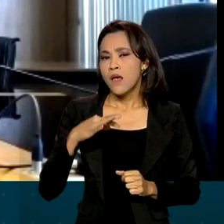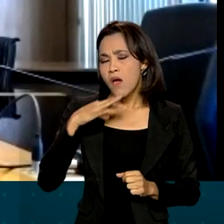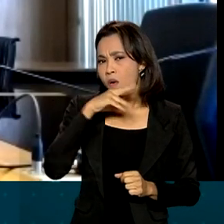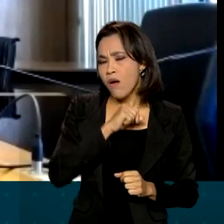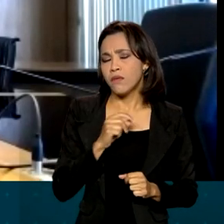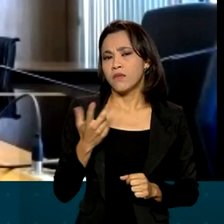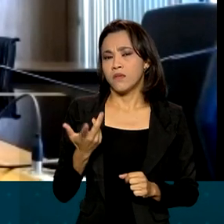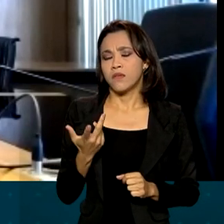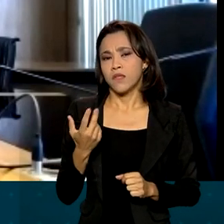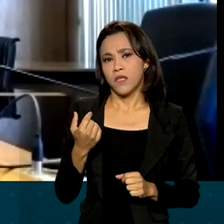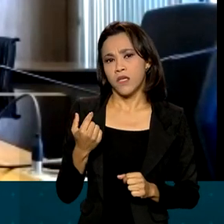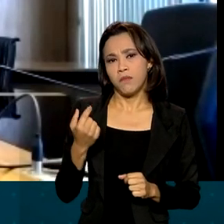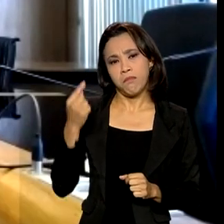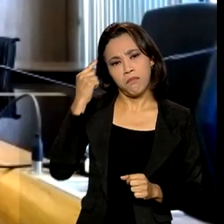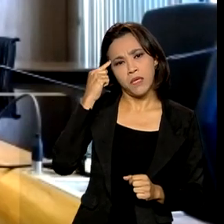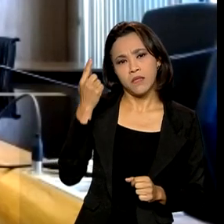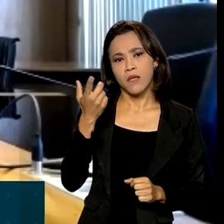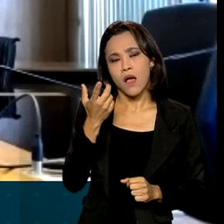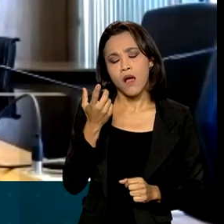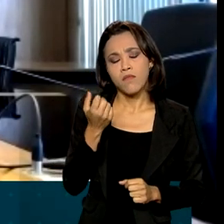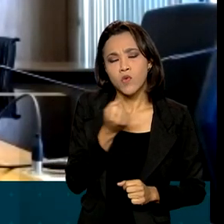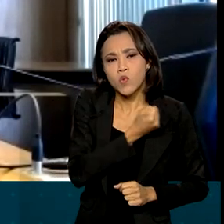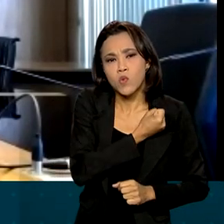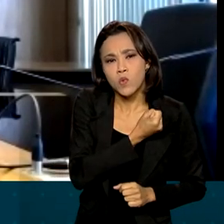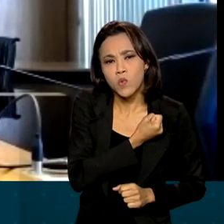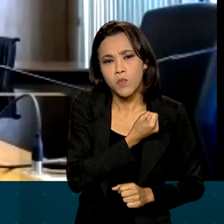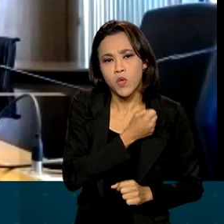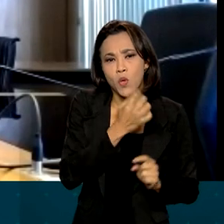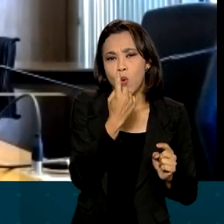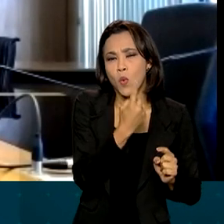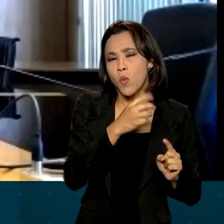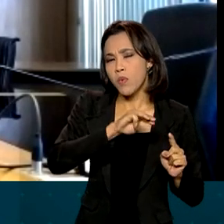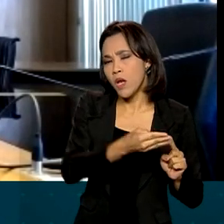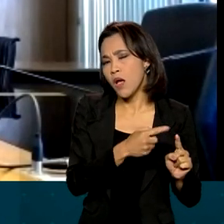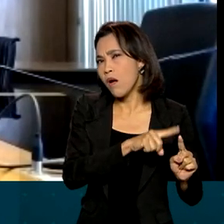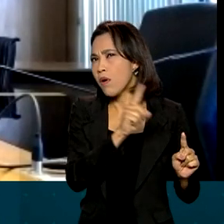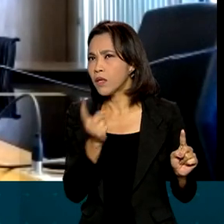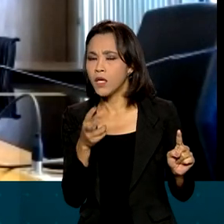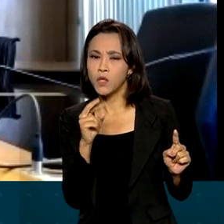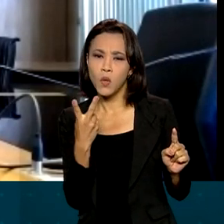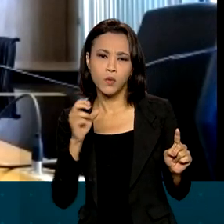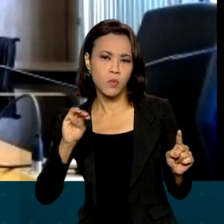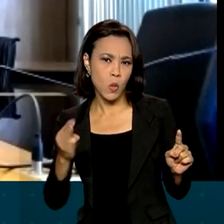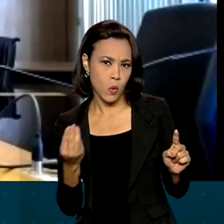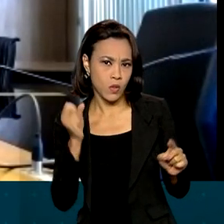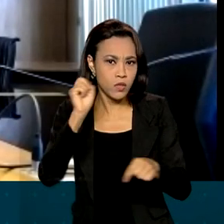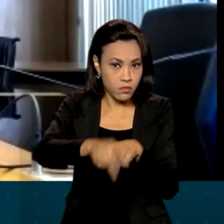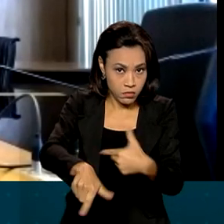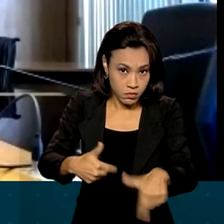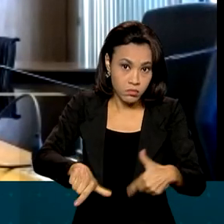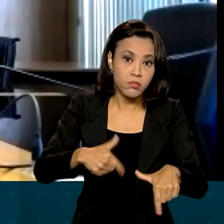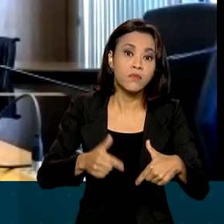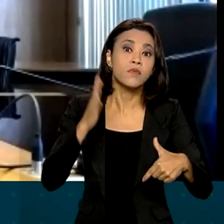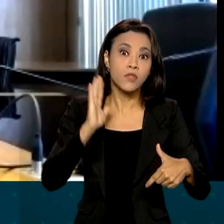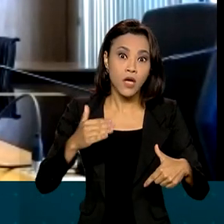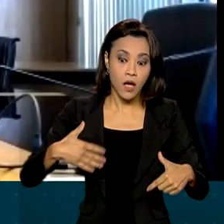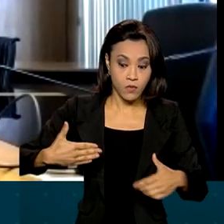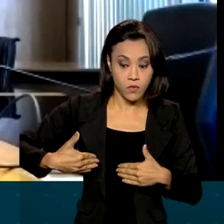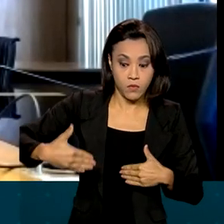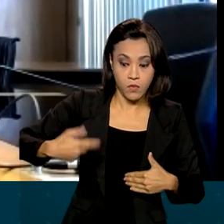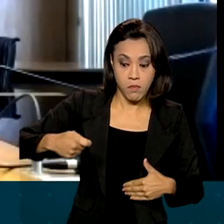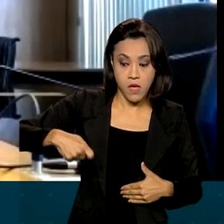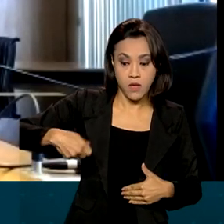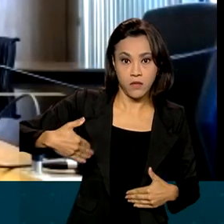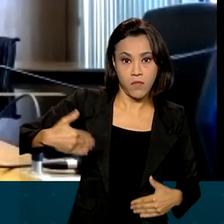realidade a gente pensar em número próximo de entre 1 milhão e meio e 2 milhões de empregos. Seguramente, já nos próximos meses, o mundo